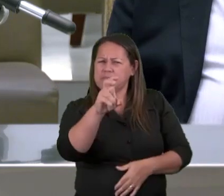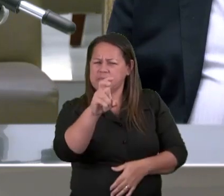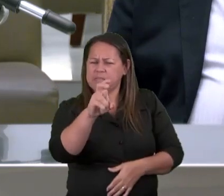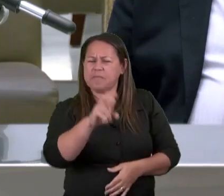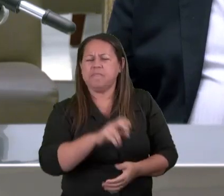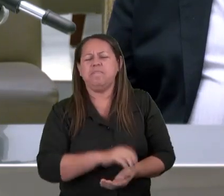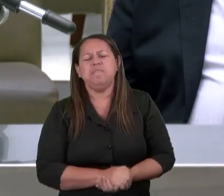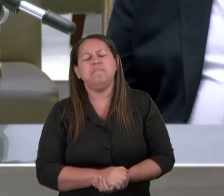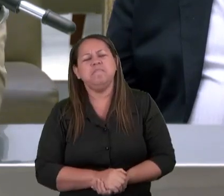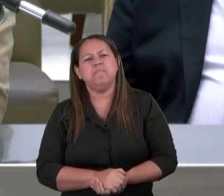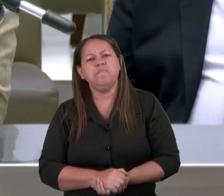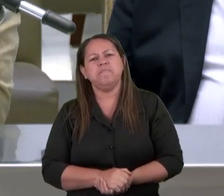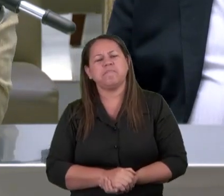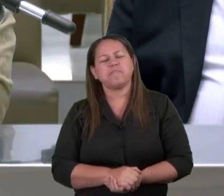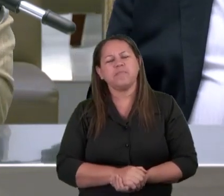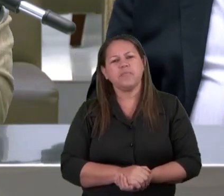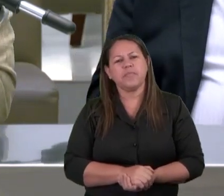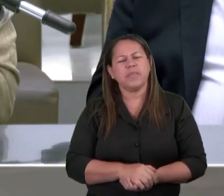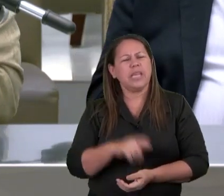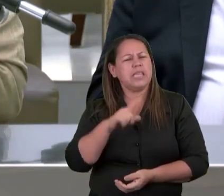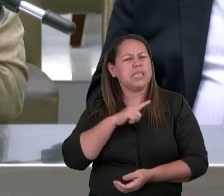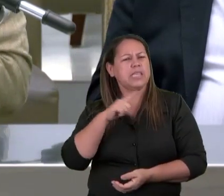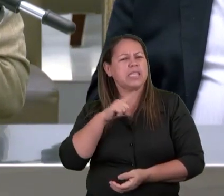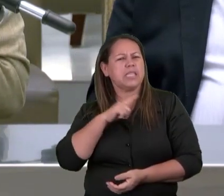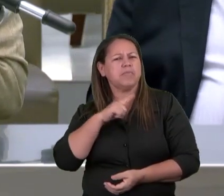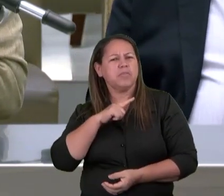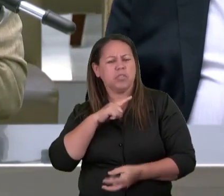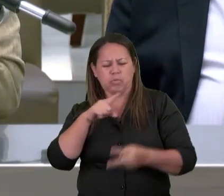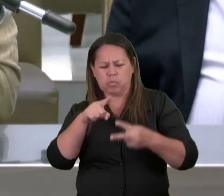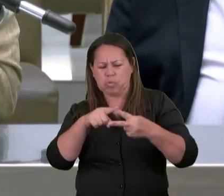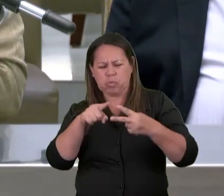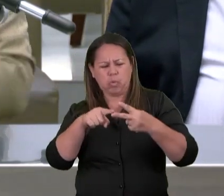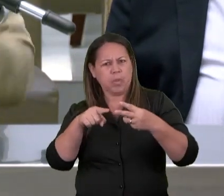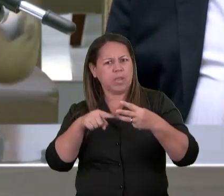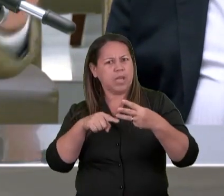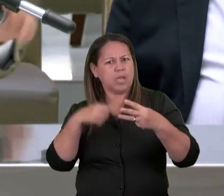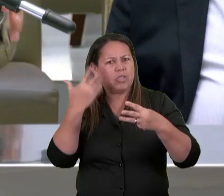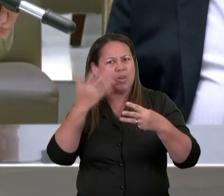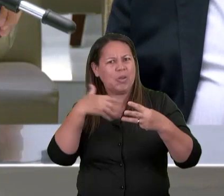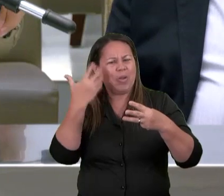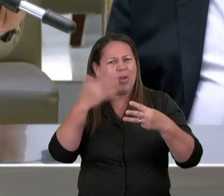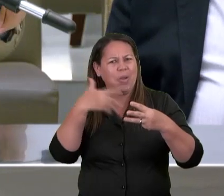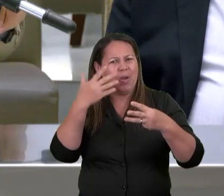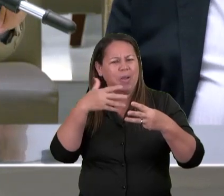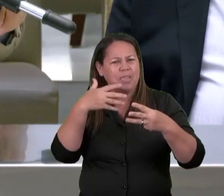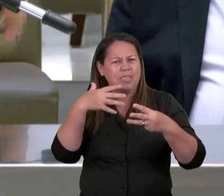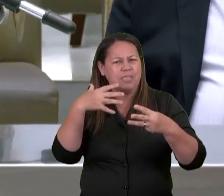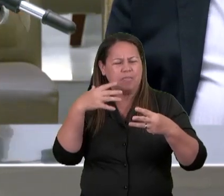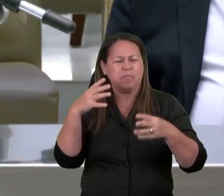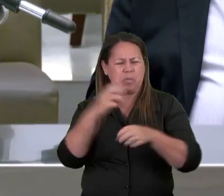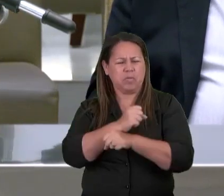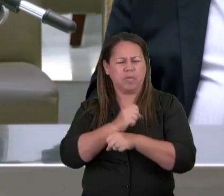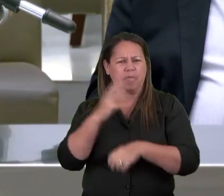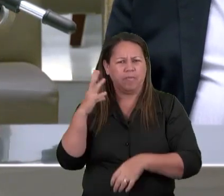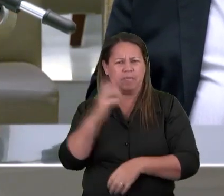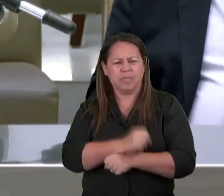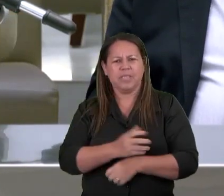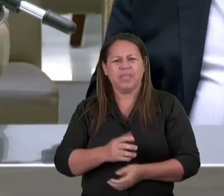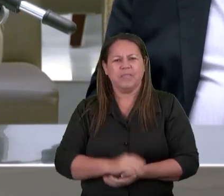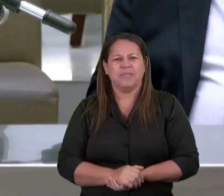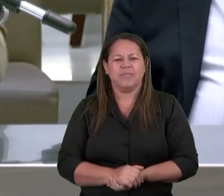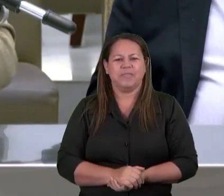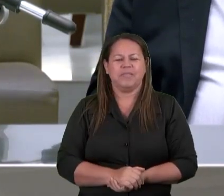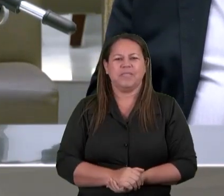Nós temos pelo menos Três corais Rapidamente Para concluir O primeiro